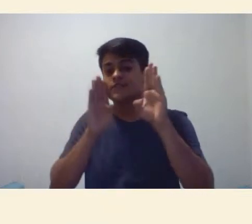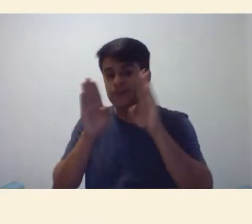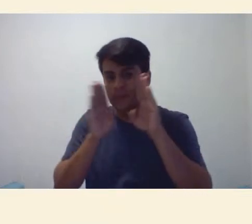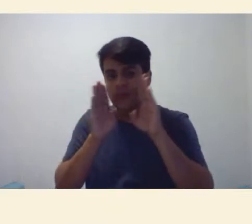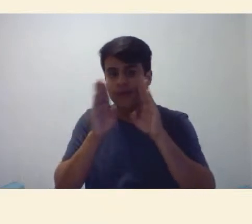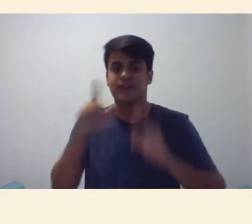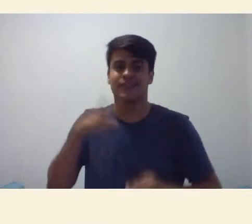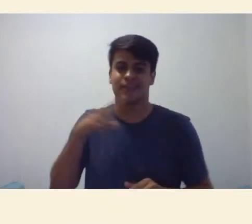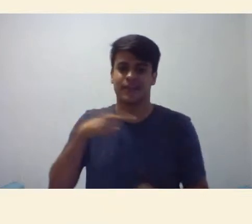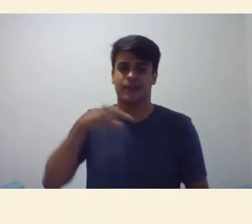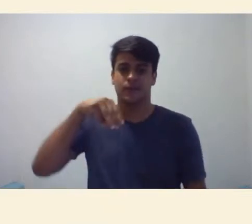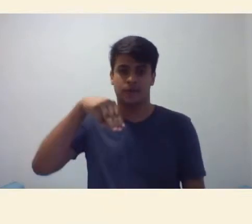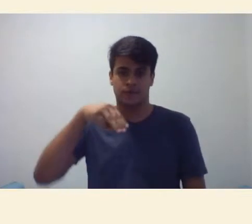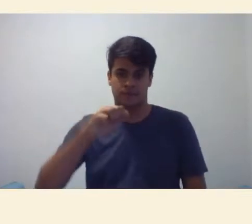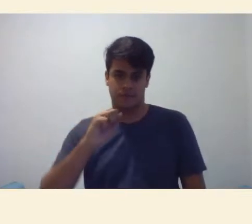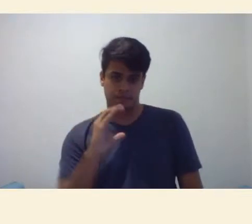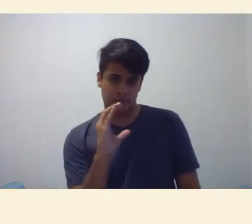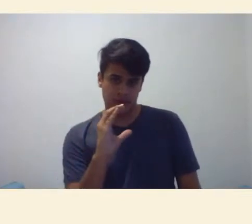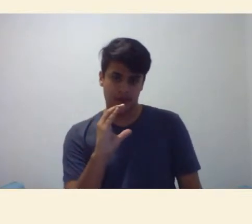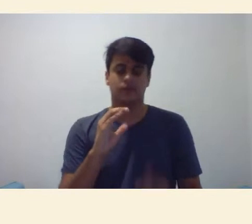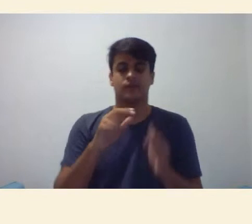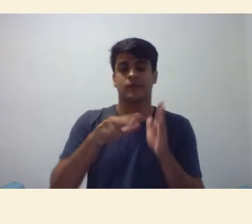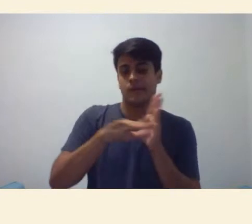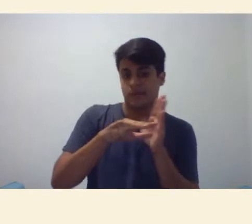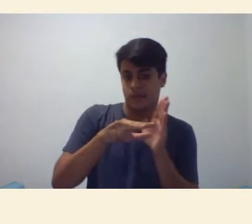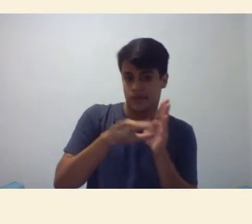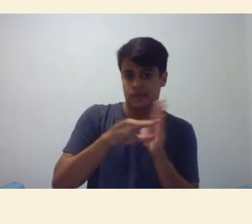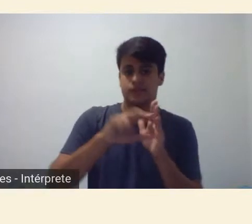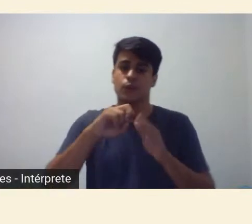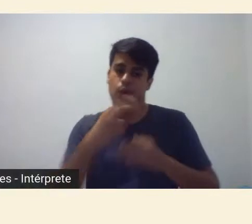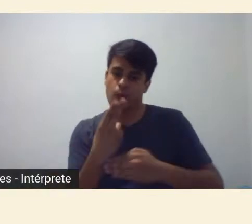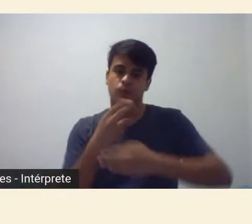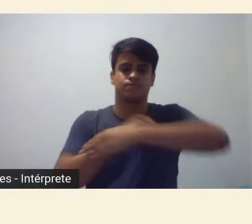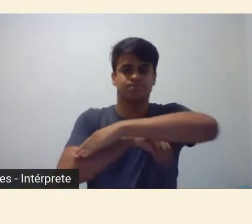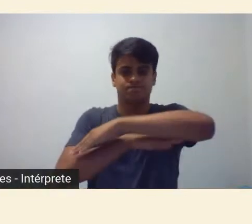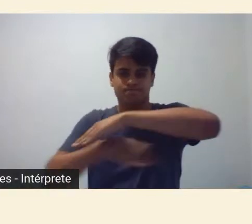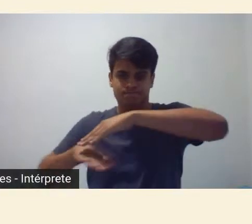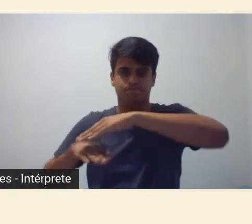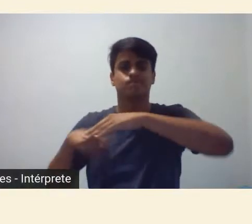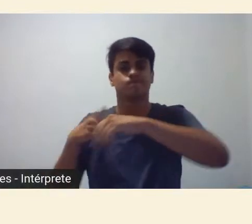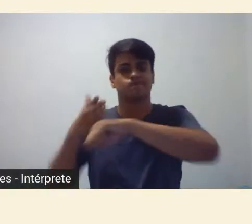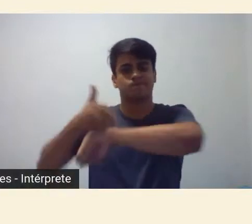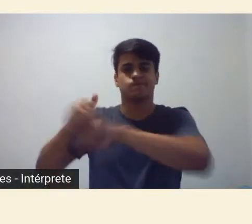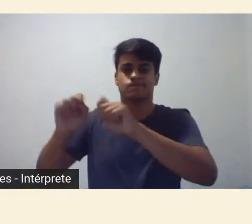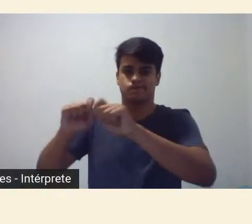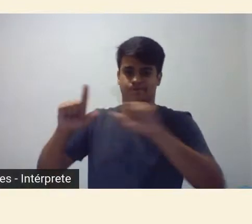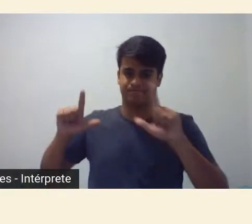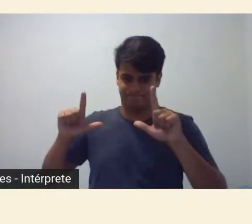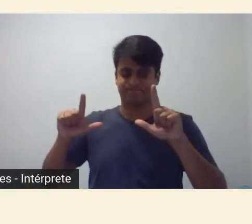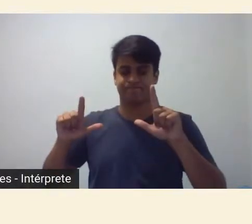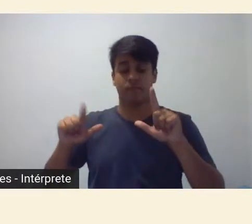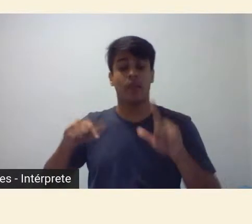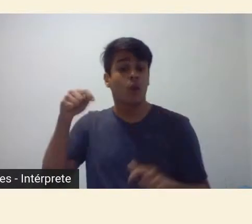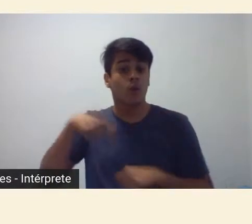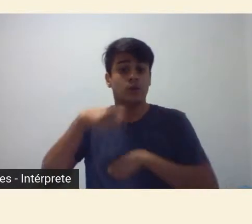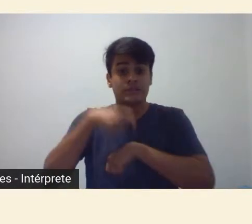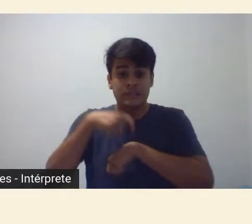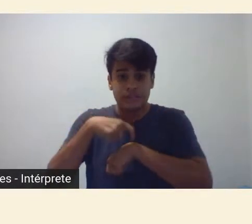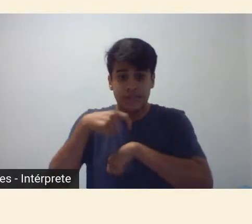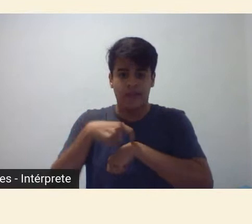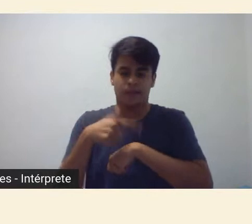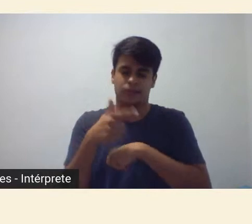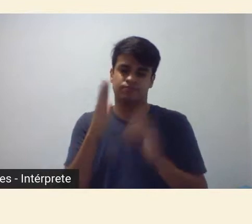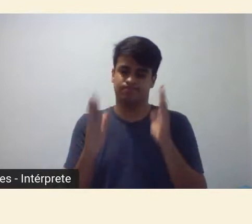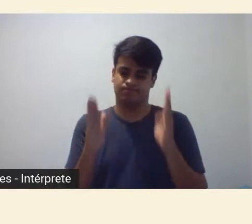do MAC, do Instituto Moreira Salles ou da Pinacoteca. O tempo previsto para essa mesa é de uma hora e